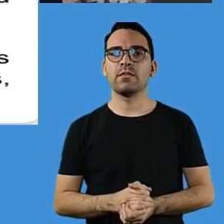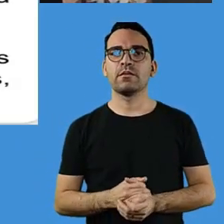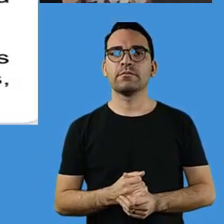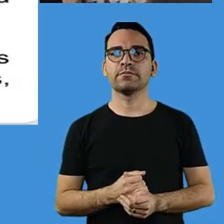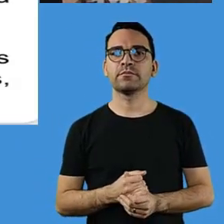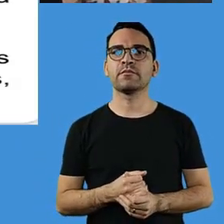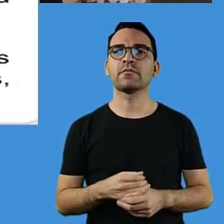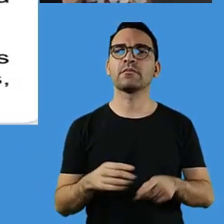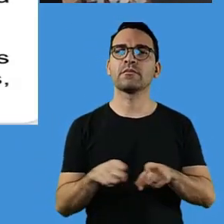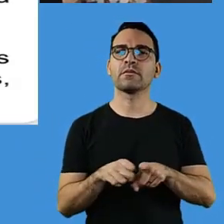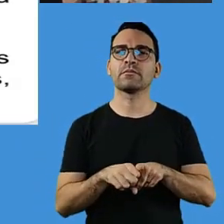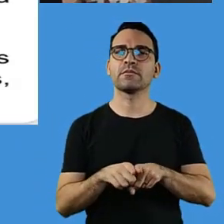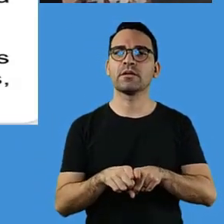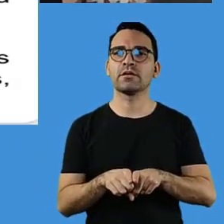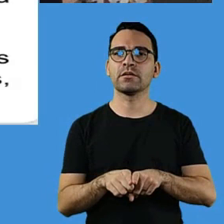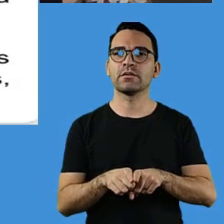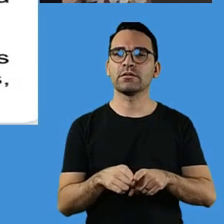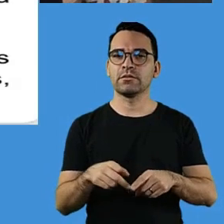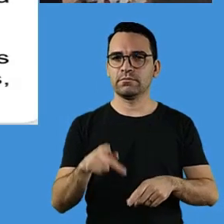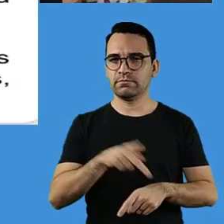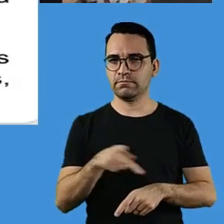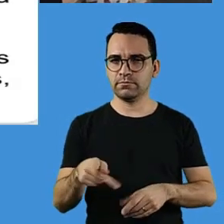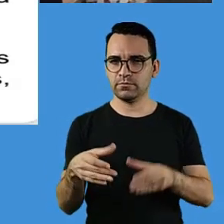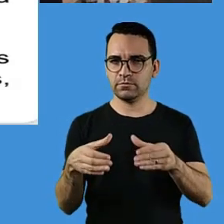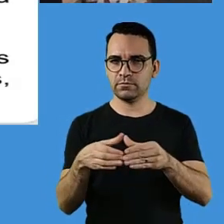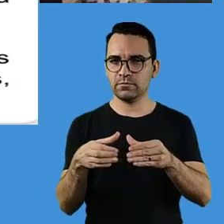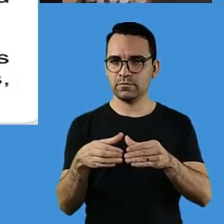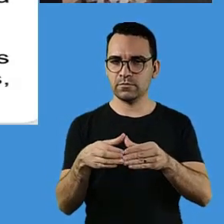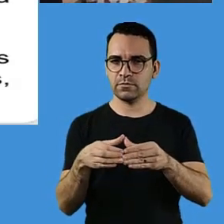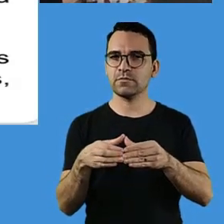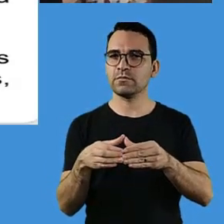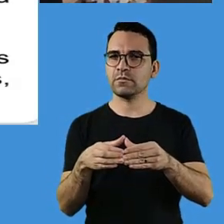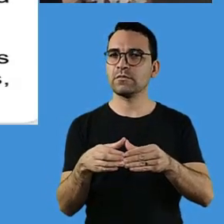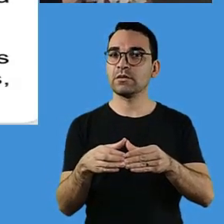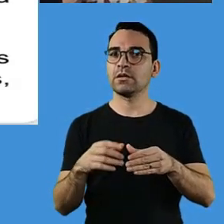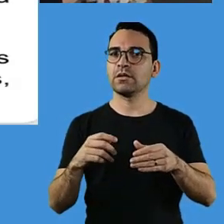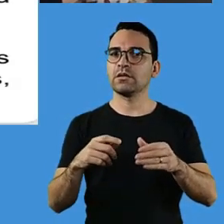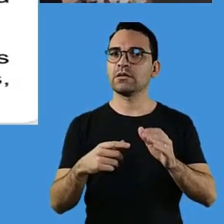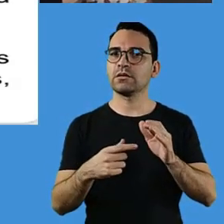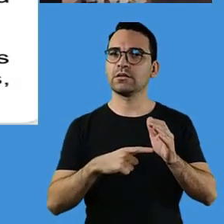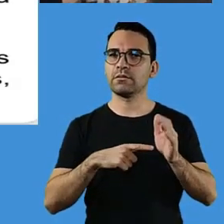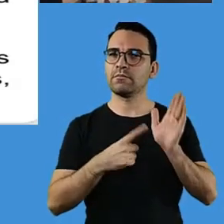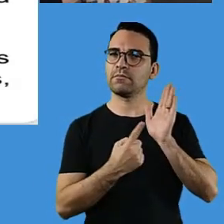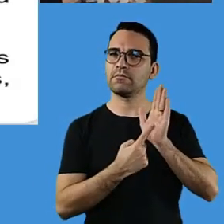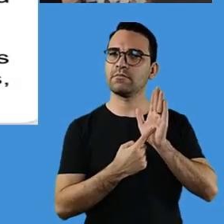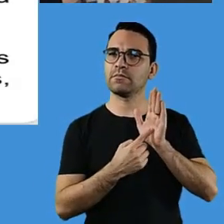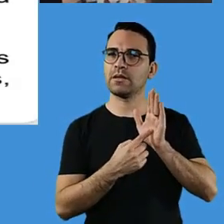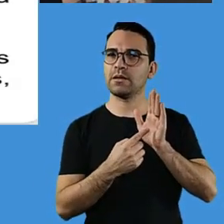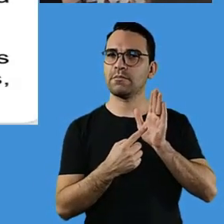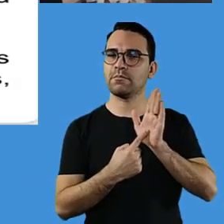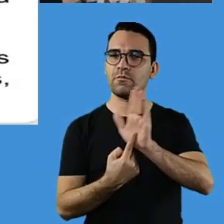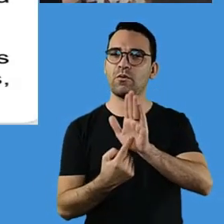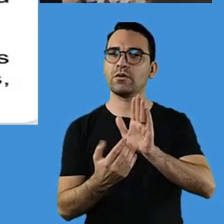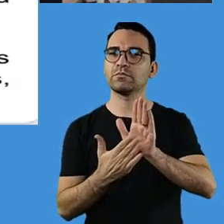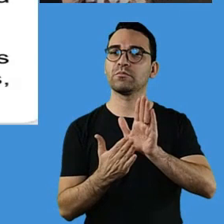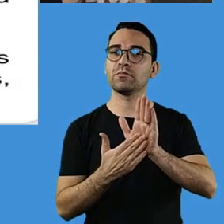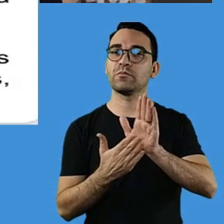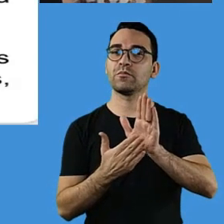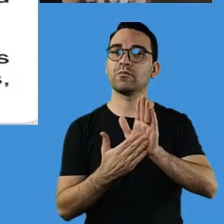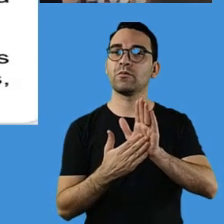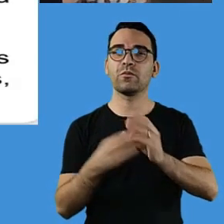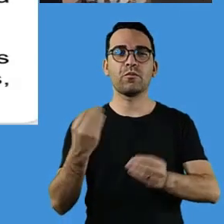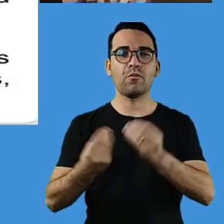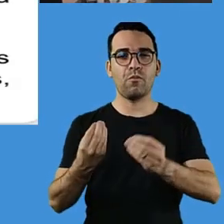avaliação formativa também auxilia o professor em trazer novos rumos para sanar as dificuldades e estabelecer novos